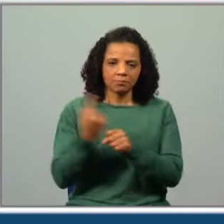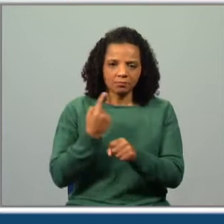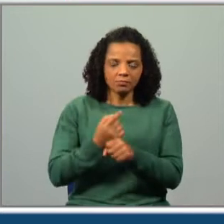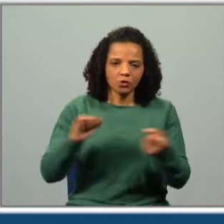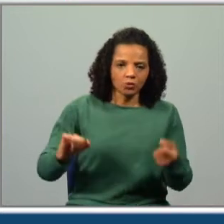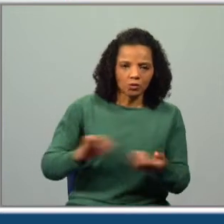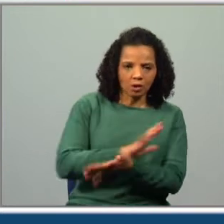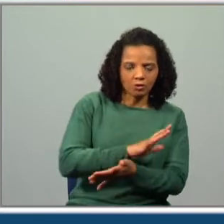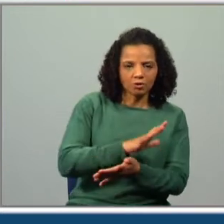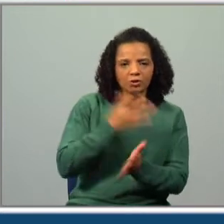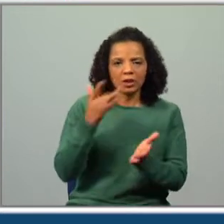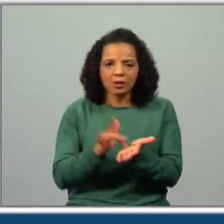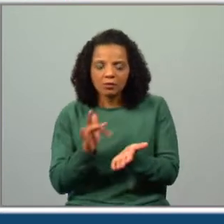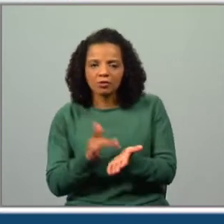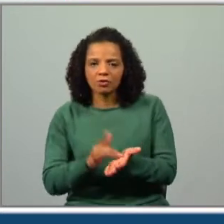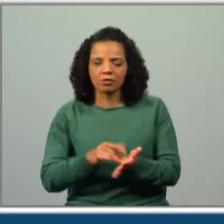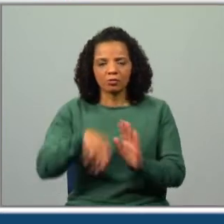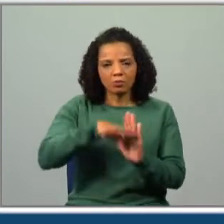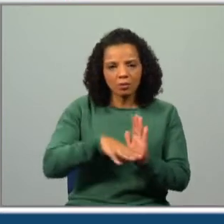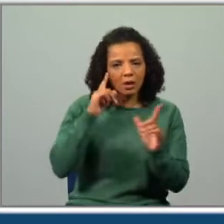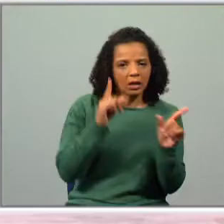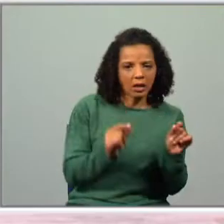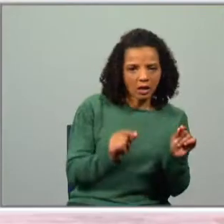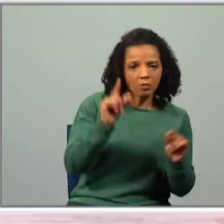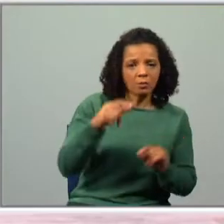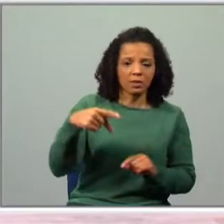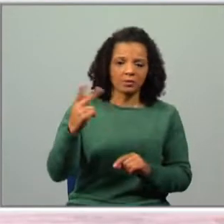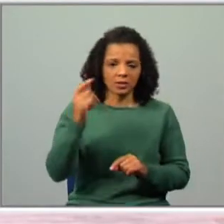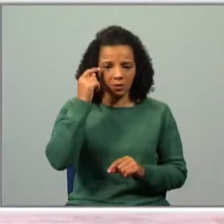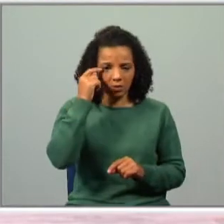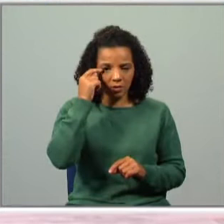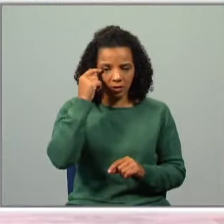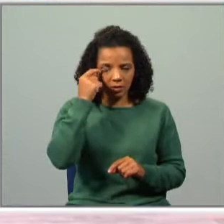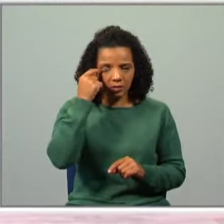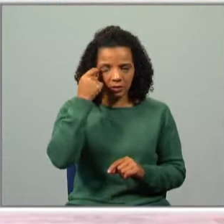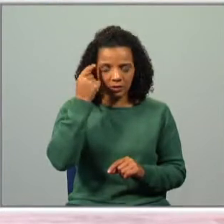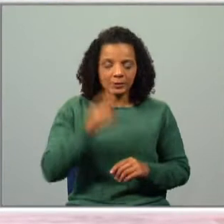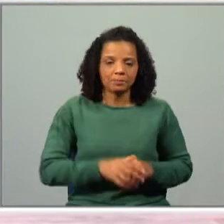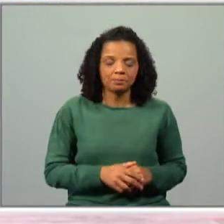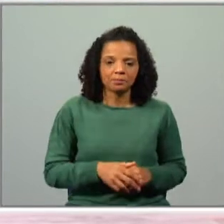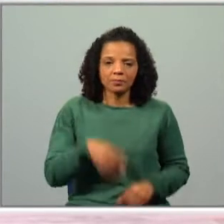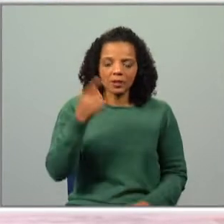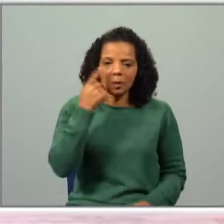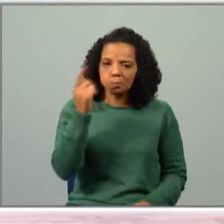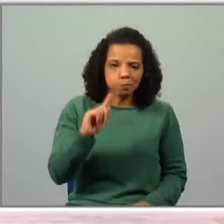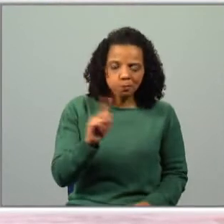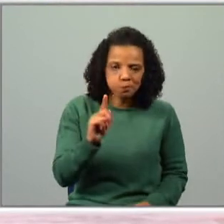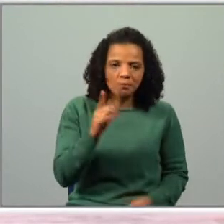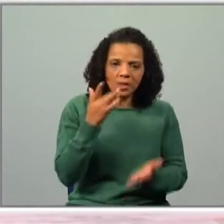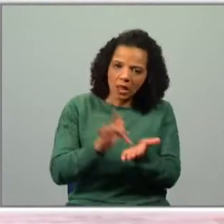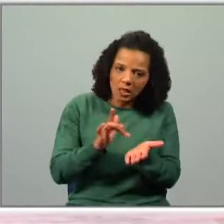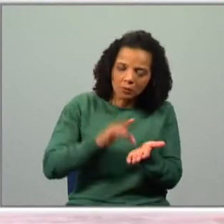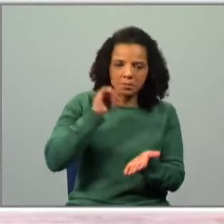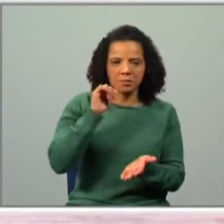revistas, programas de rádio e televisão. Se não conheces ainda este livro,